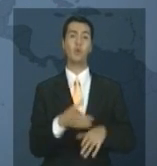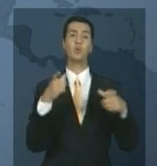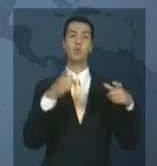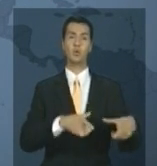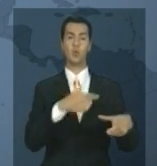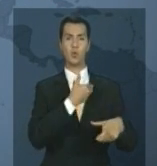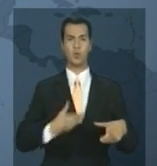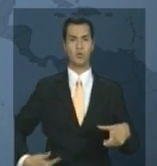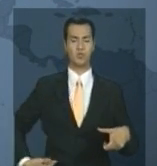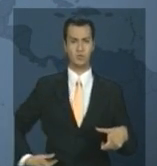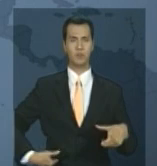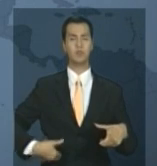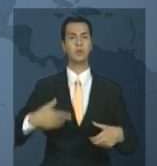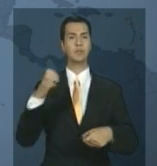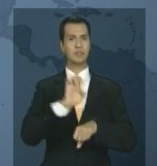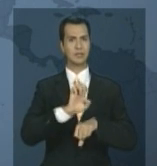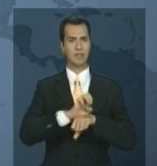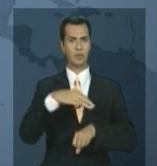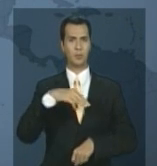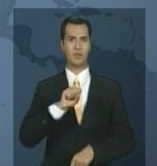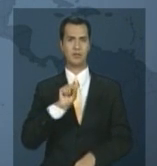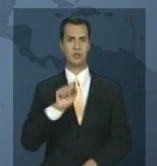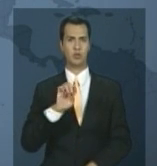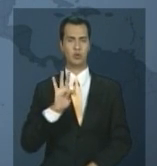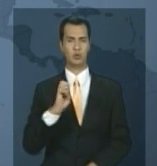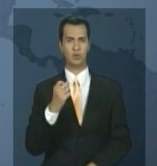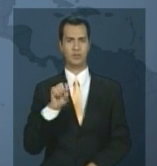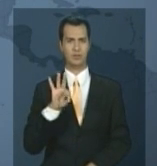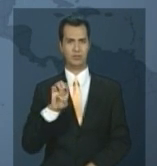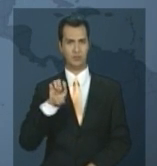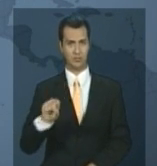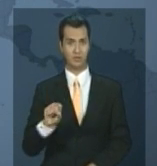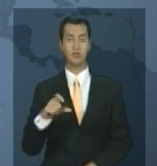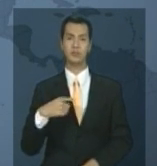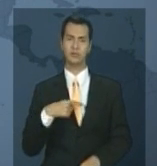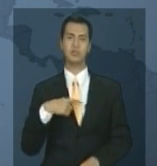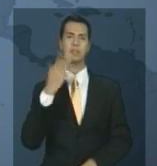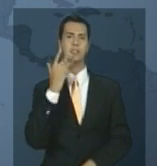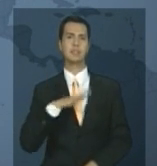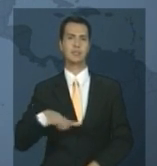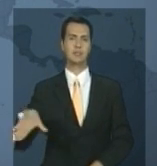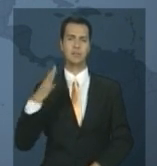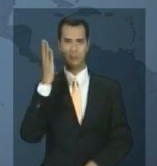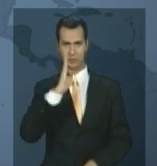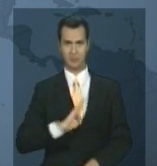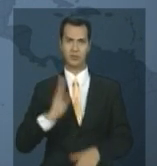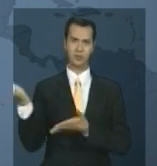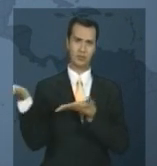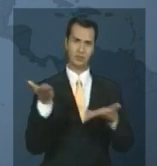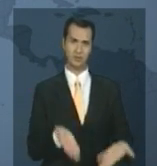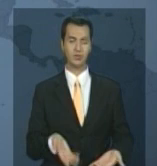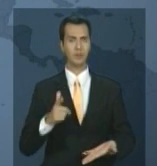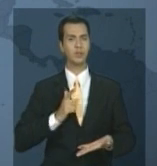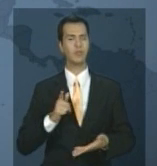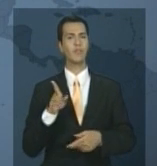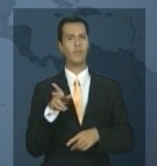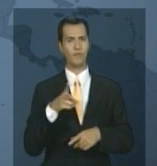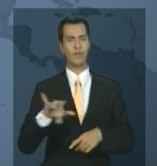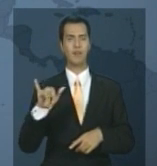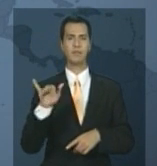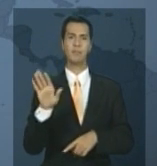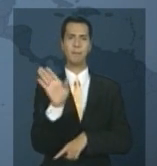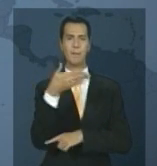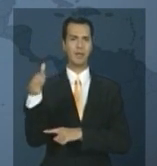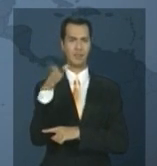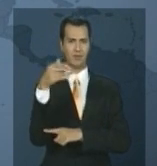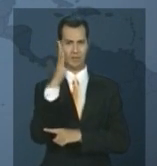presidenta Dilma Rousseff. Para recepcionar a presidenta, crianças brasileiras que vivem em Boston vão saudar Dilma Rousseff com bandeiras do Brasil.